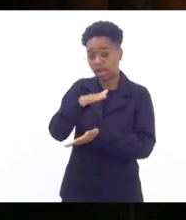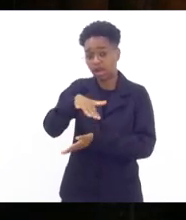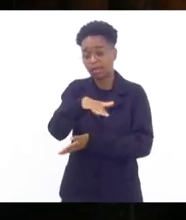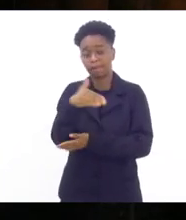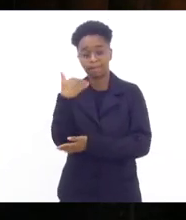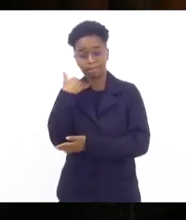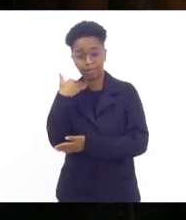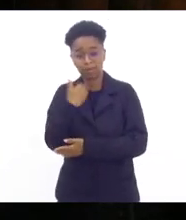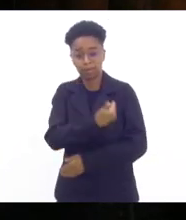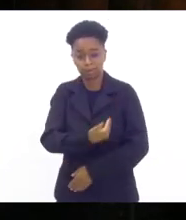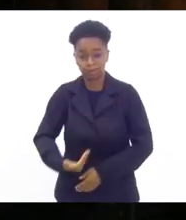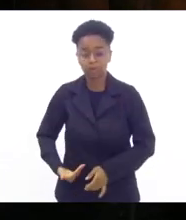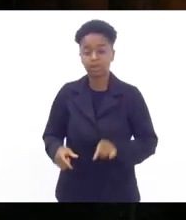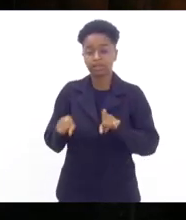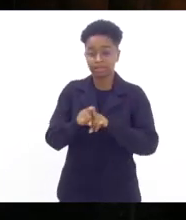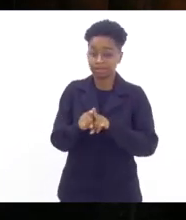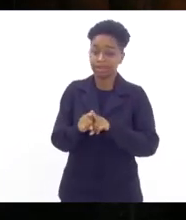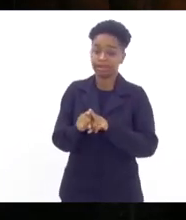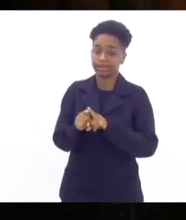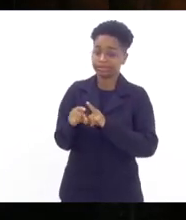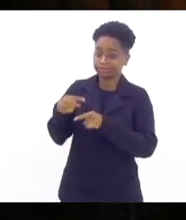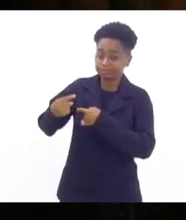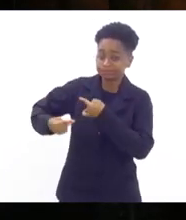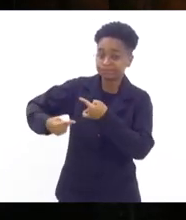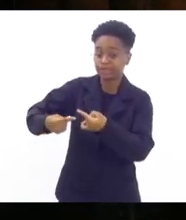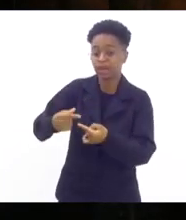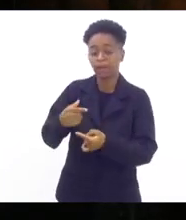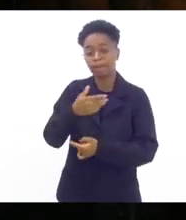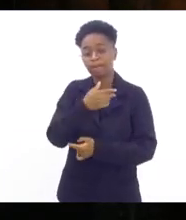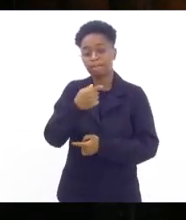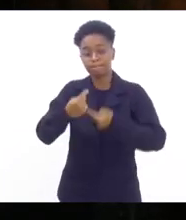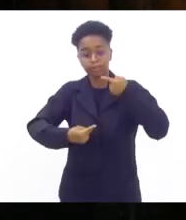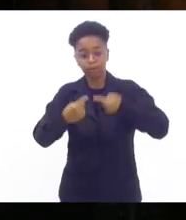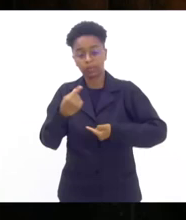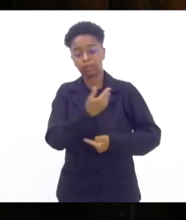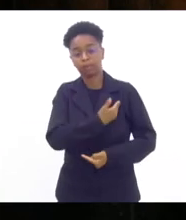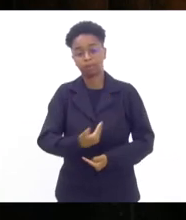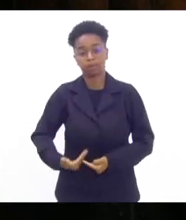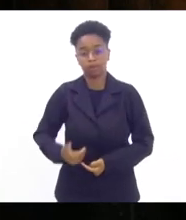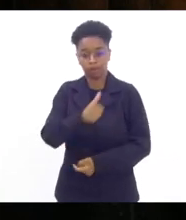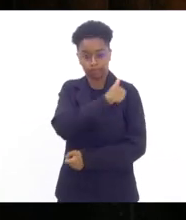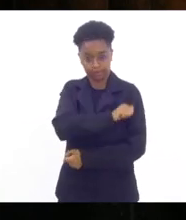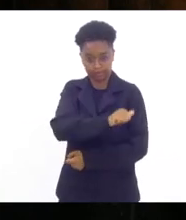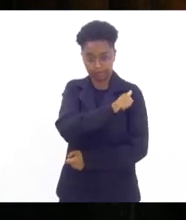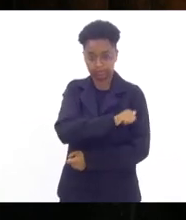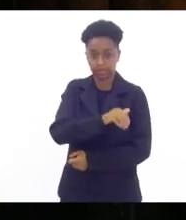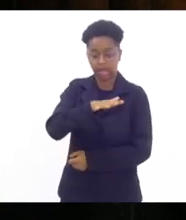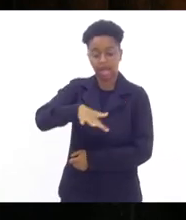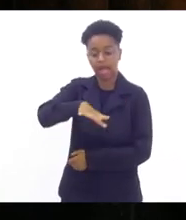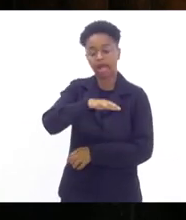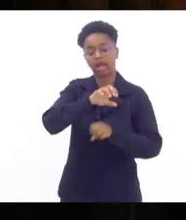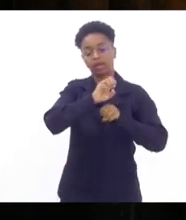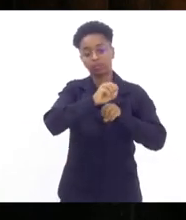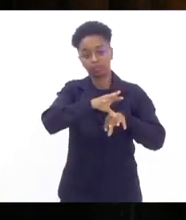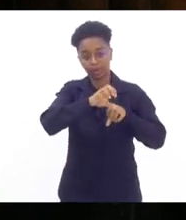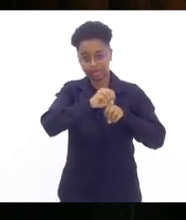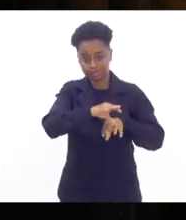e por via de consequência as políticas públicas fulminenses de educação